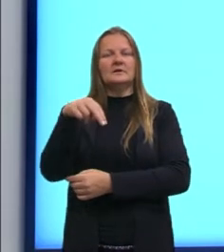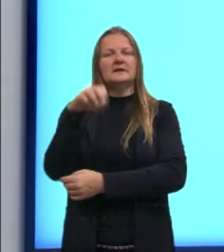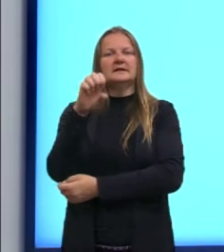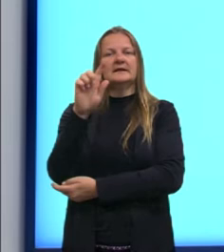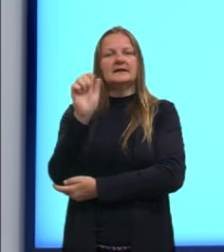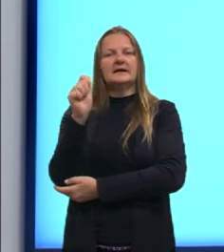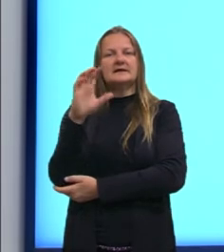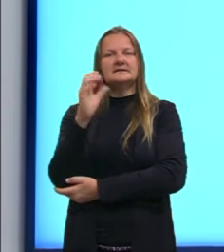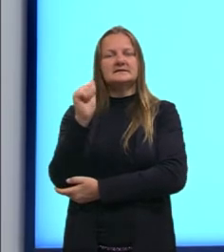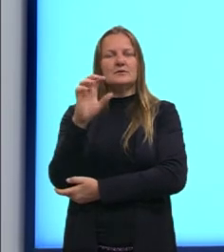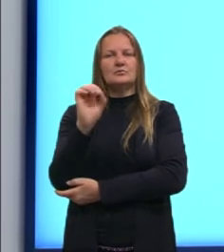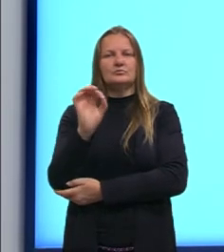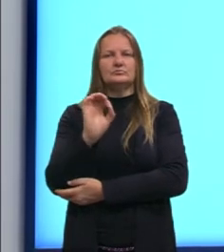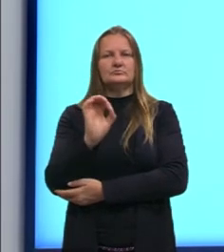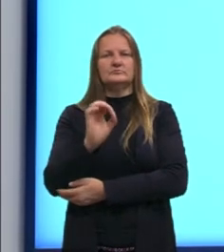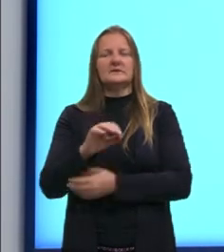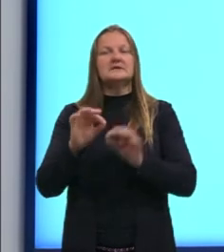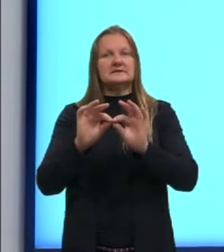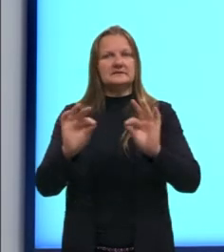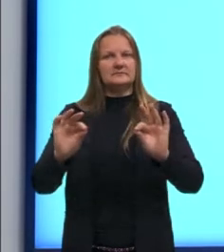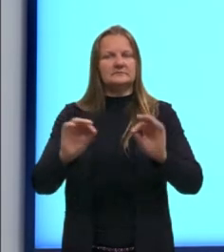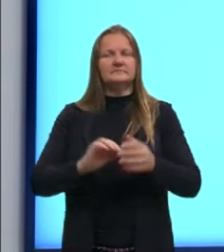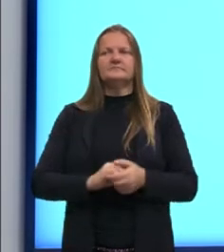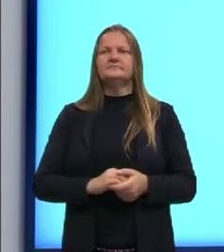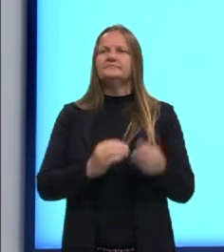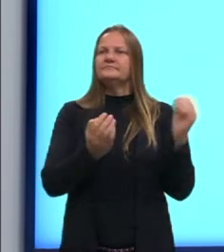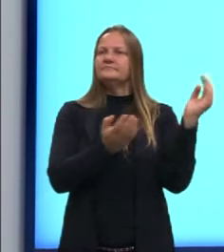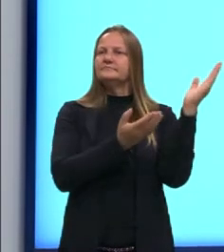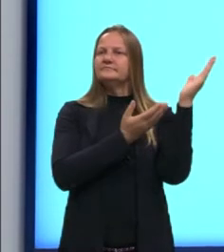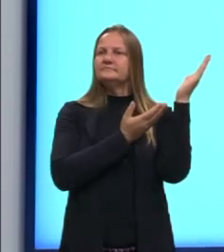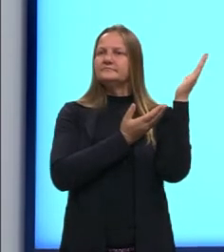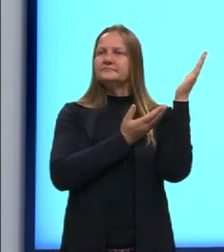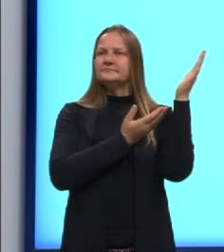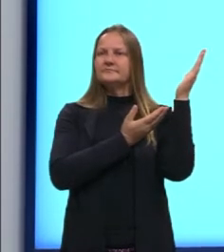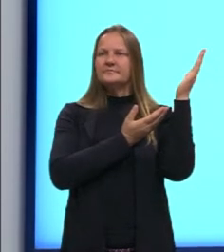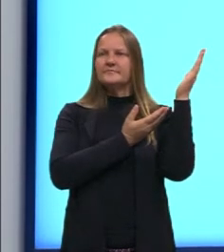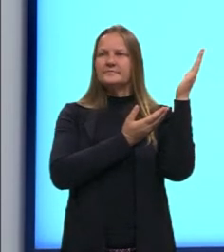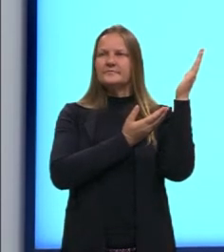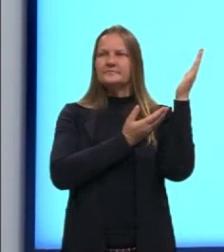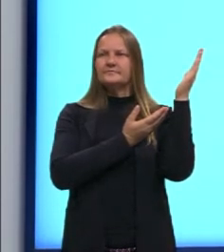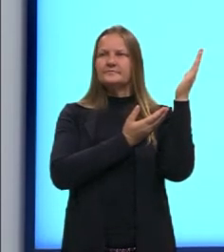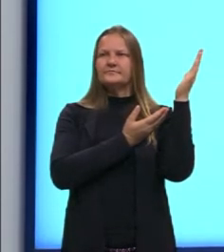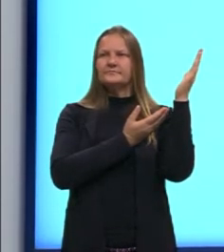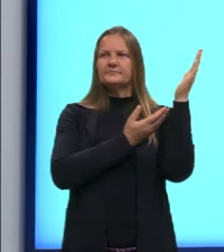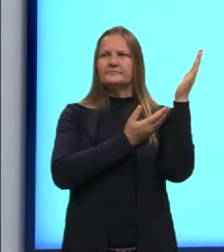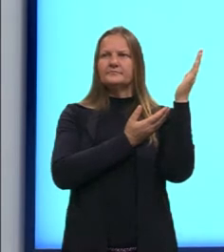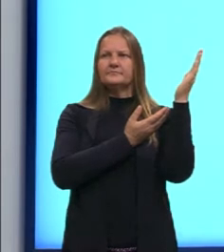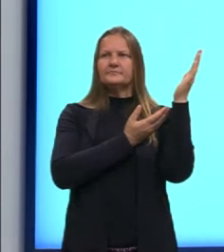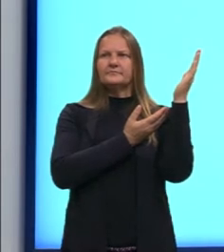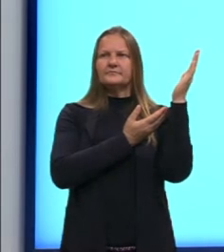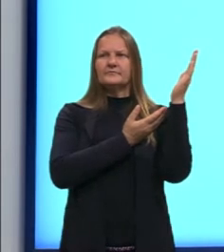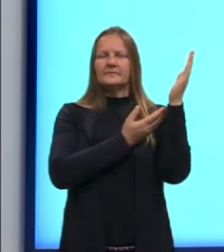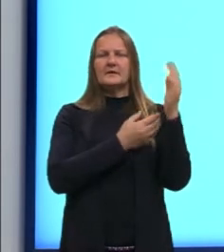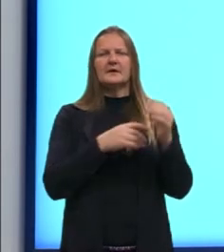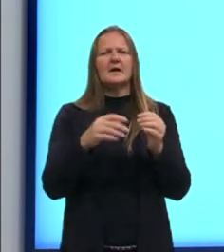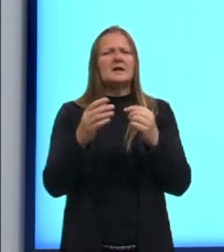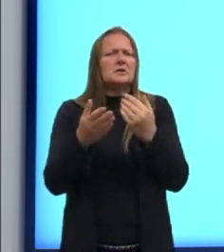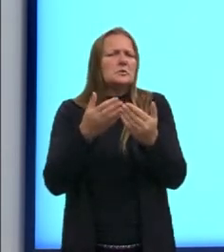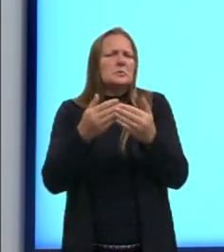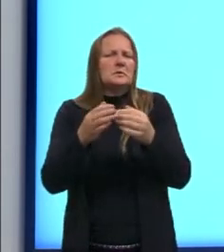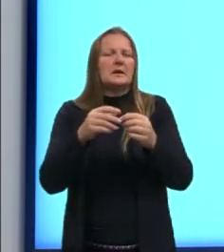conectivo ali um pouco mais simples, né? Então, eu trouxe a proposição, aqui a gente chamou de proposição P.